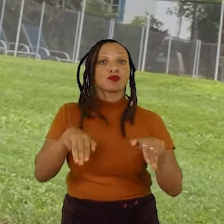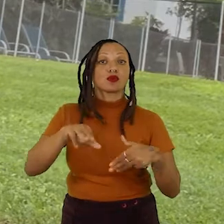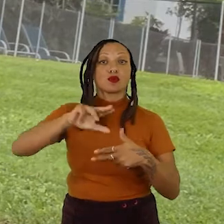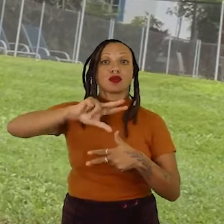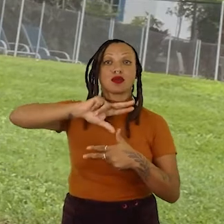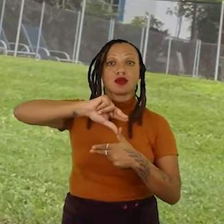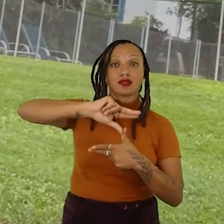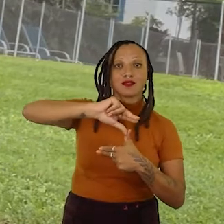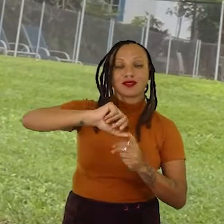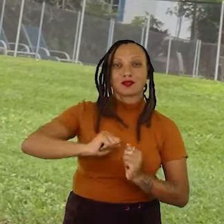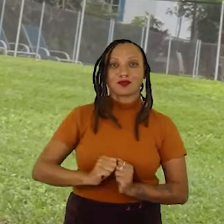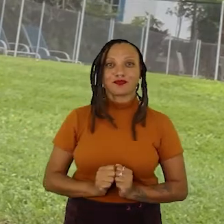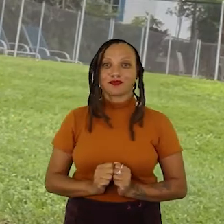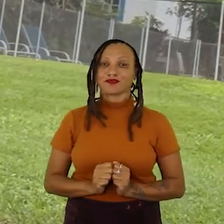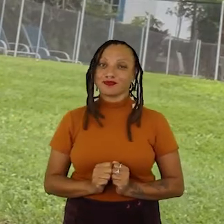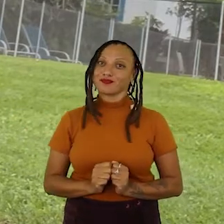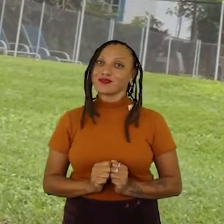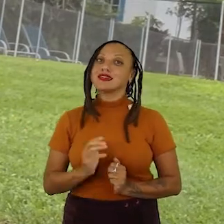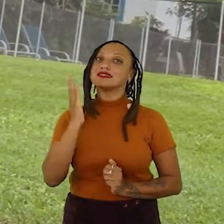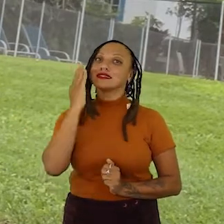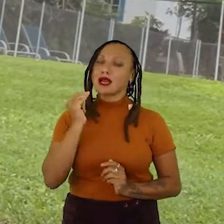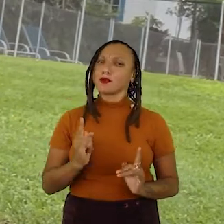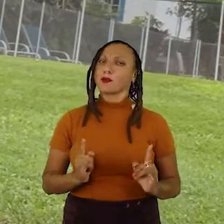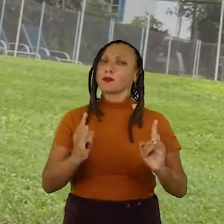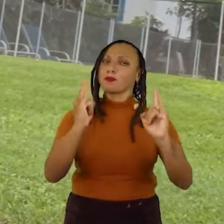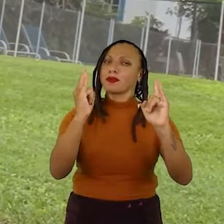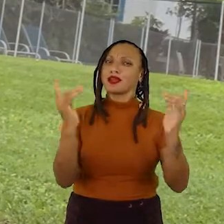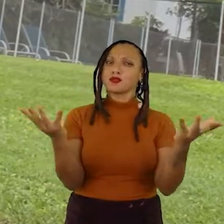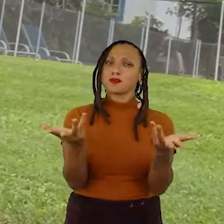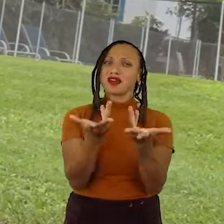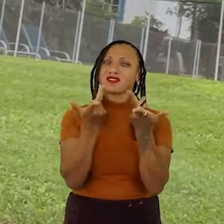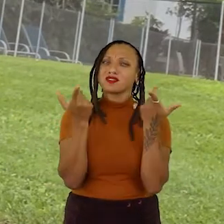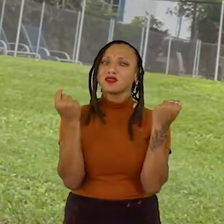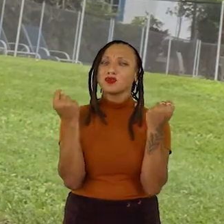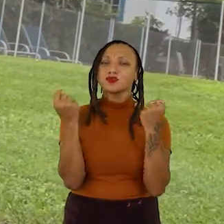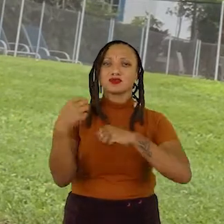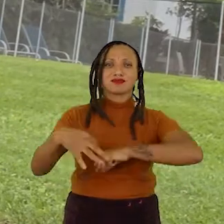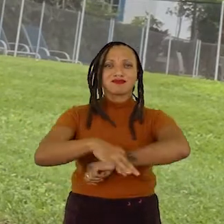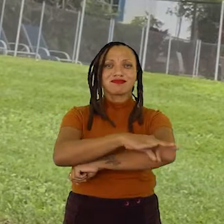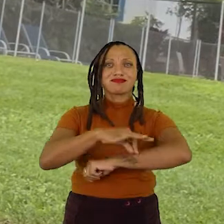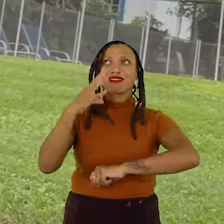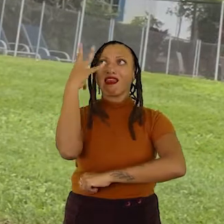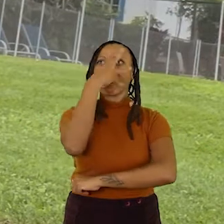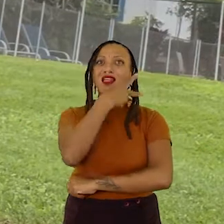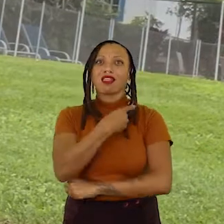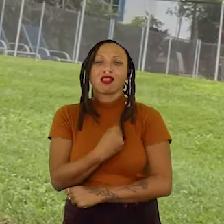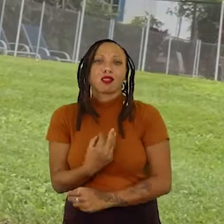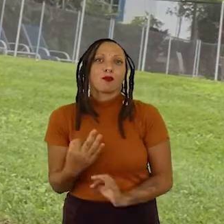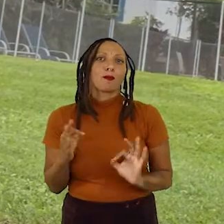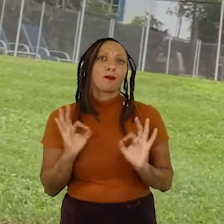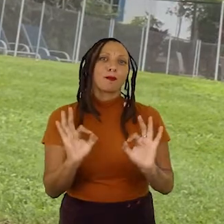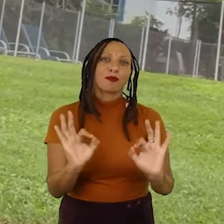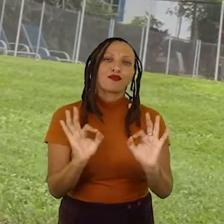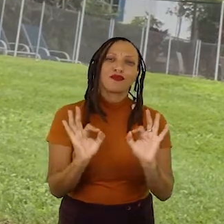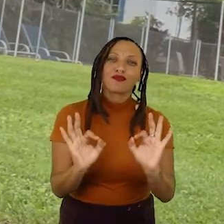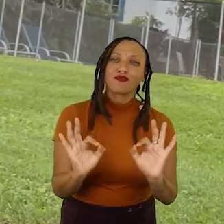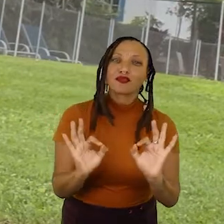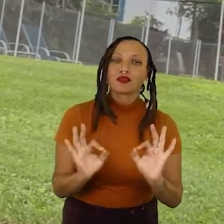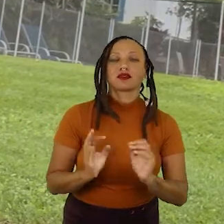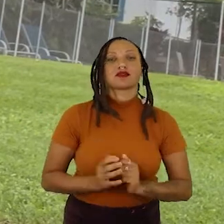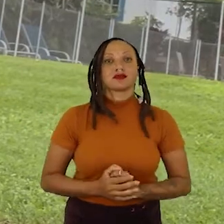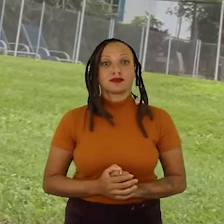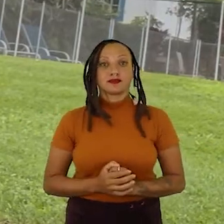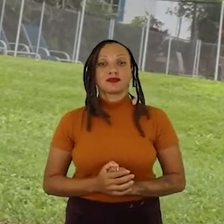por si só, o prédio já merece uma visita porque é maravilhoso, é lindíssimo. As instalações dele são perfeitas,